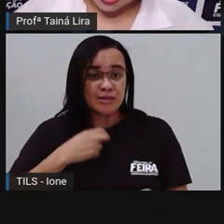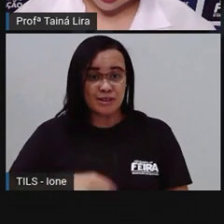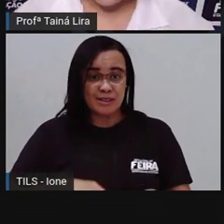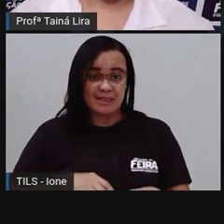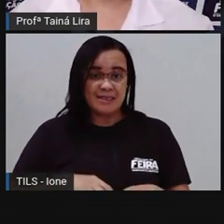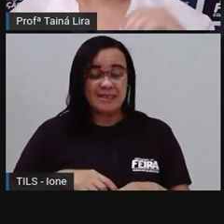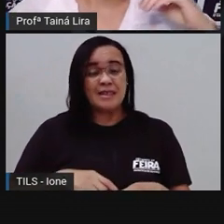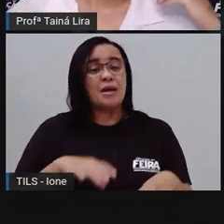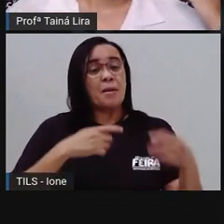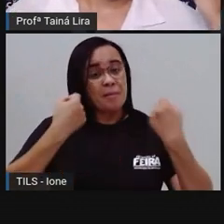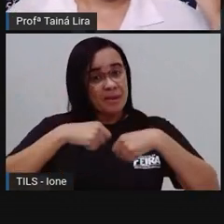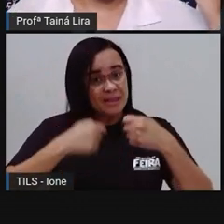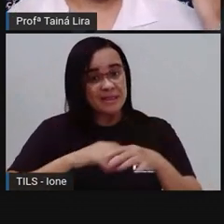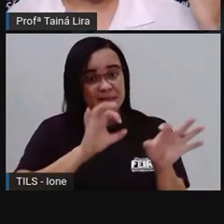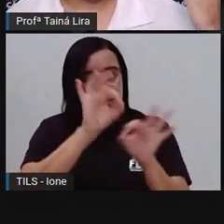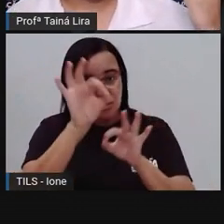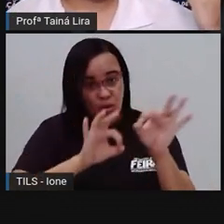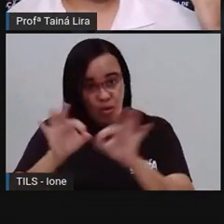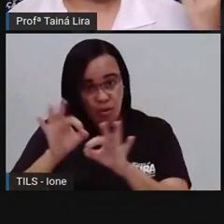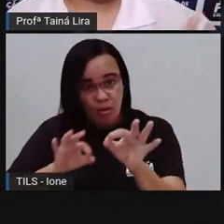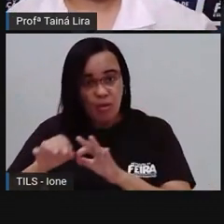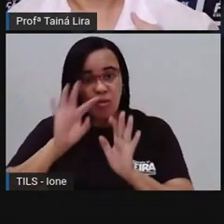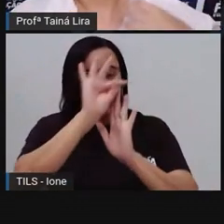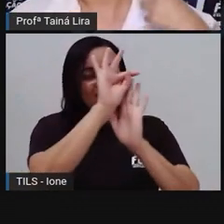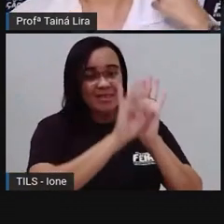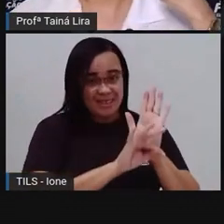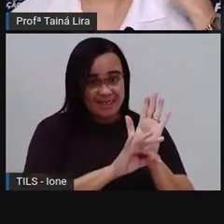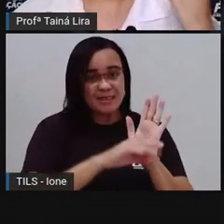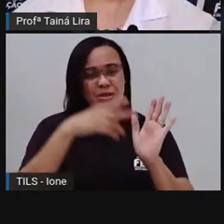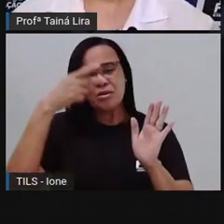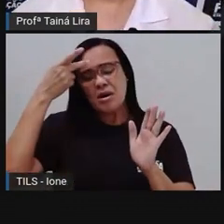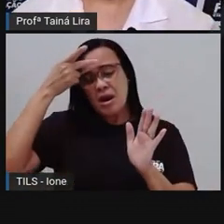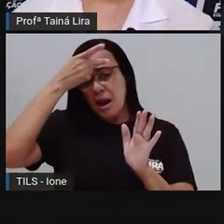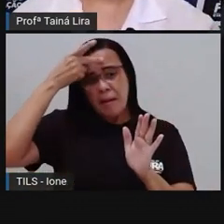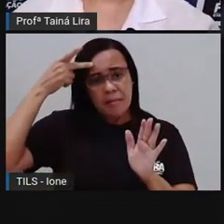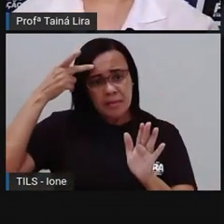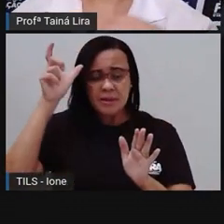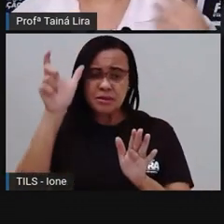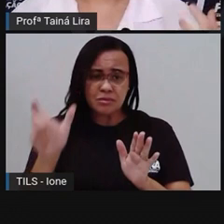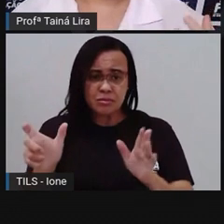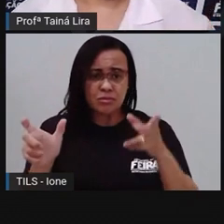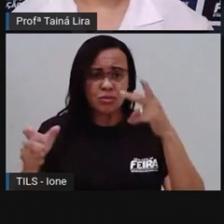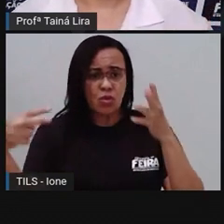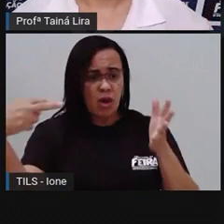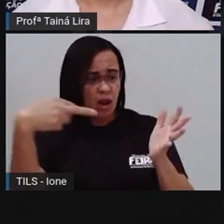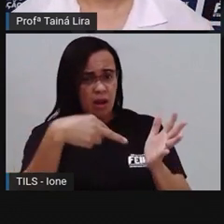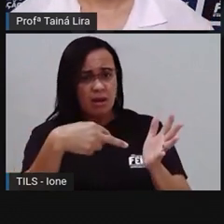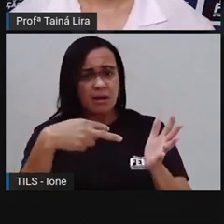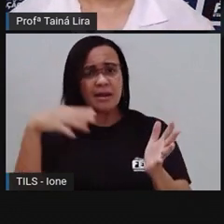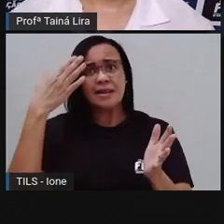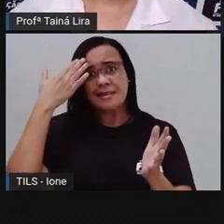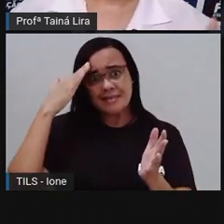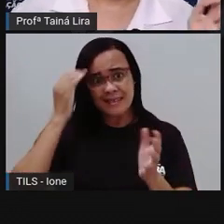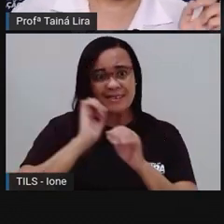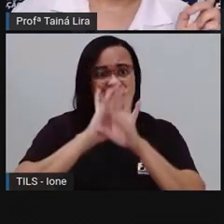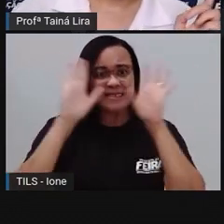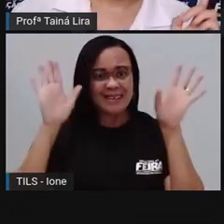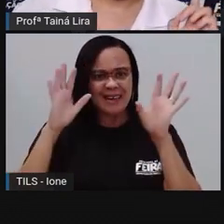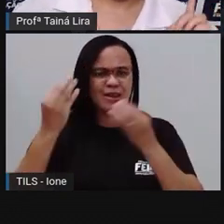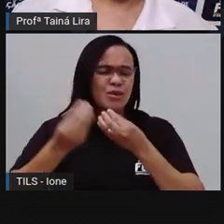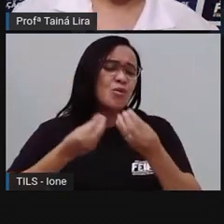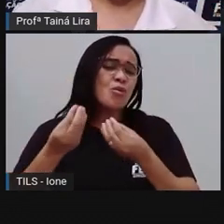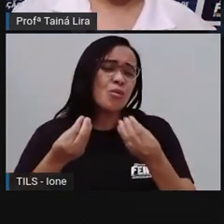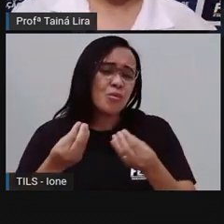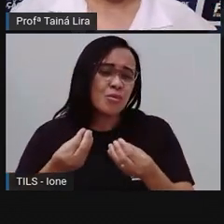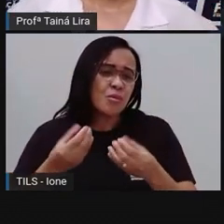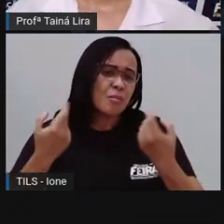organizado, que a pessoa que leia consiga entender o que é que eu estou falando. Então, vamos ver? Então, olha lá. Os